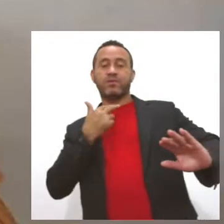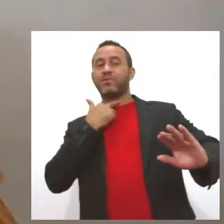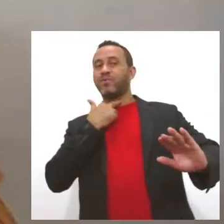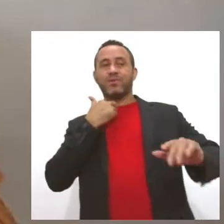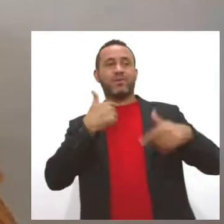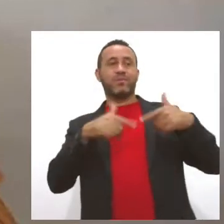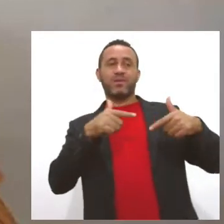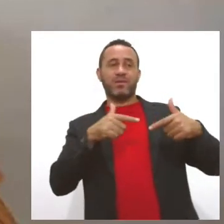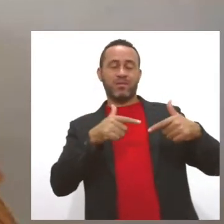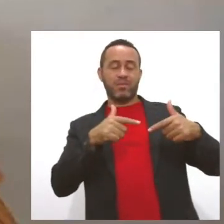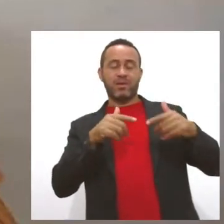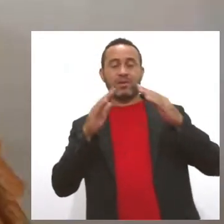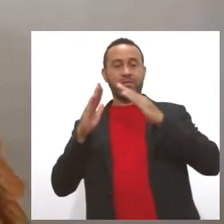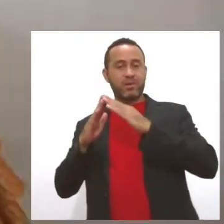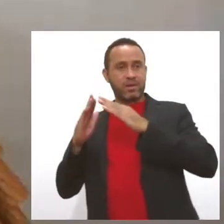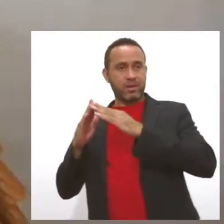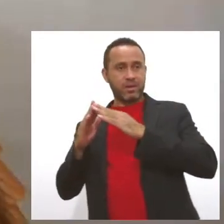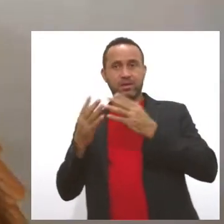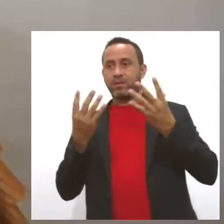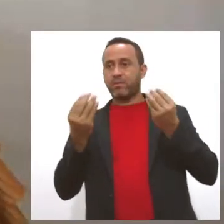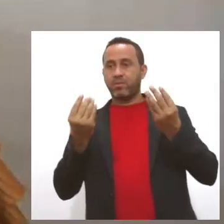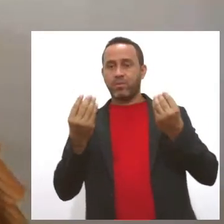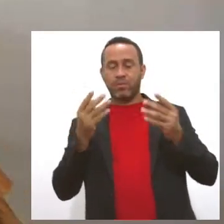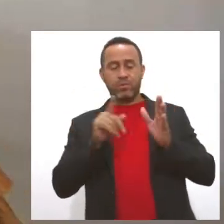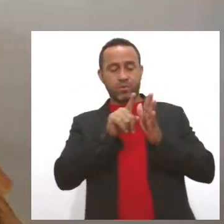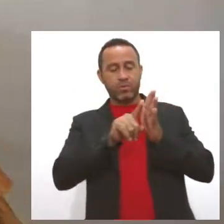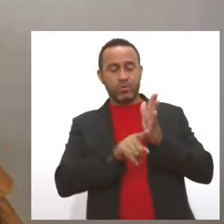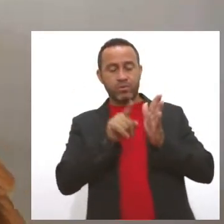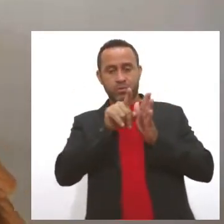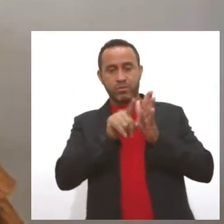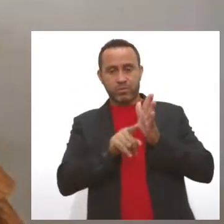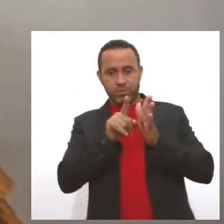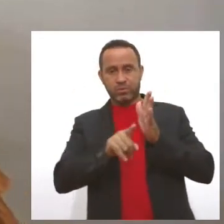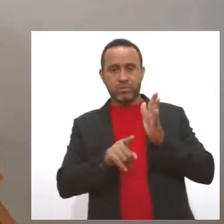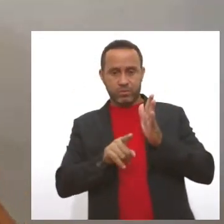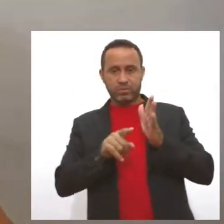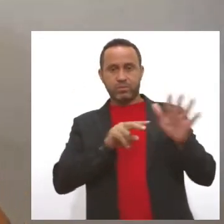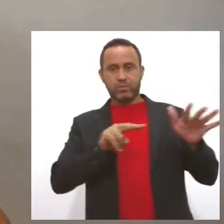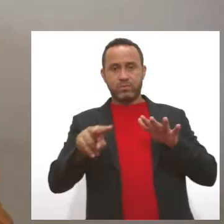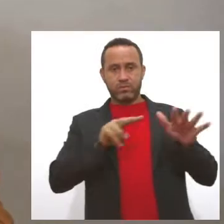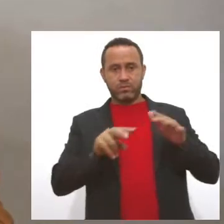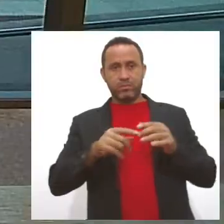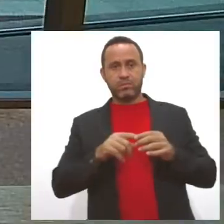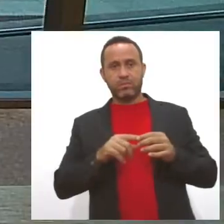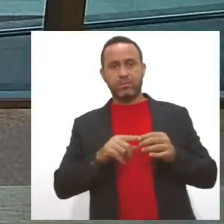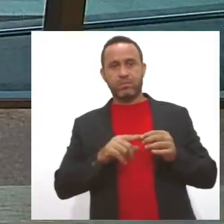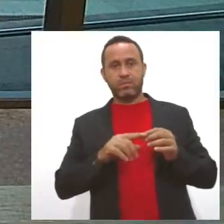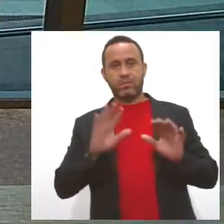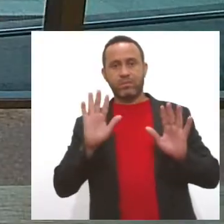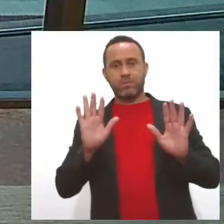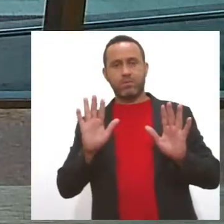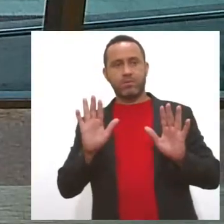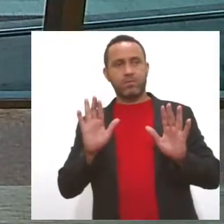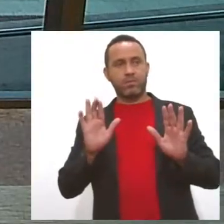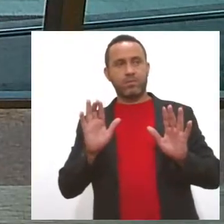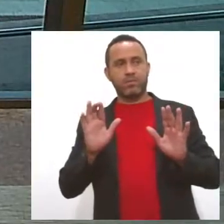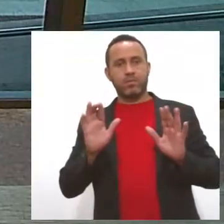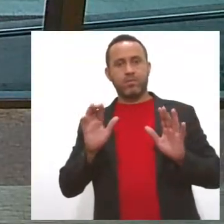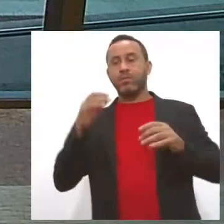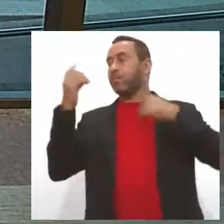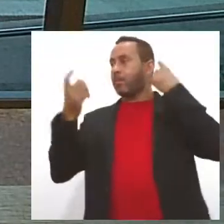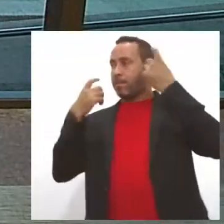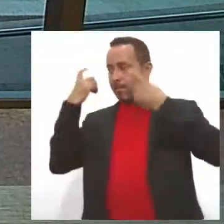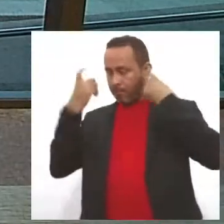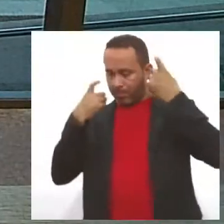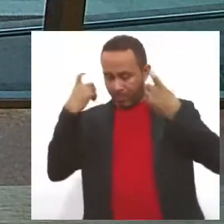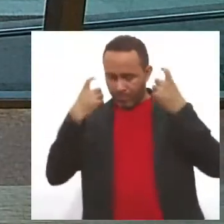pelo aumento da coleta de amostras que está acontecendo nesses últimos dias. E Arícia, preocupa ainda mais, né, Arícia? Preocupa ainda mais